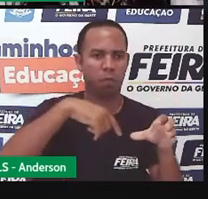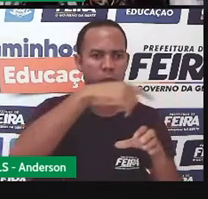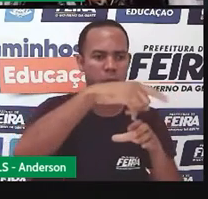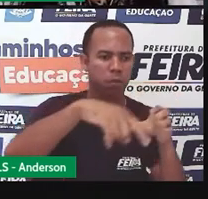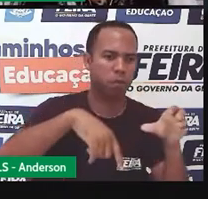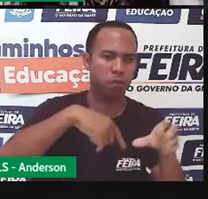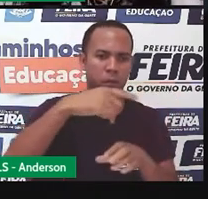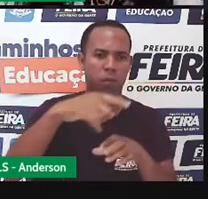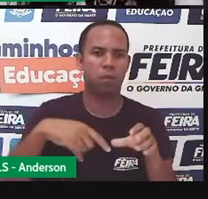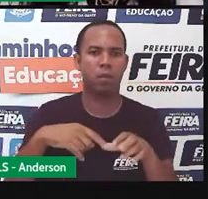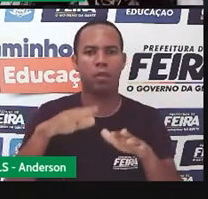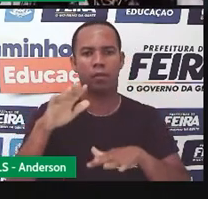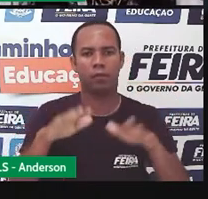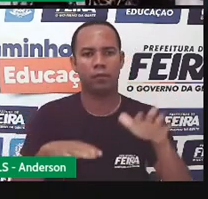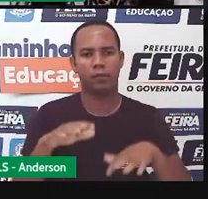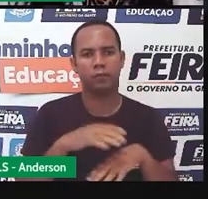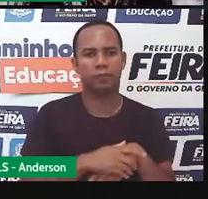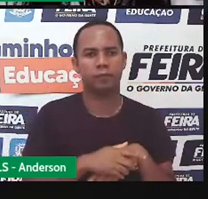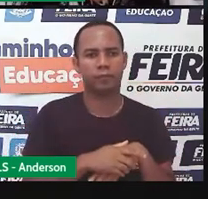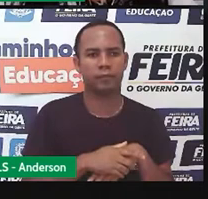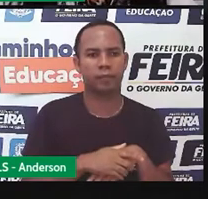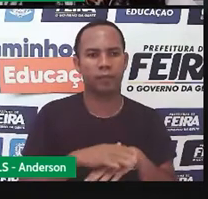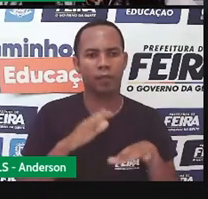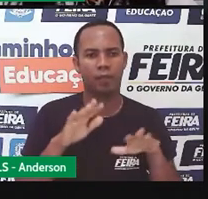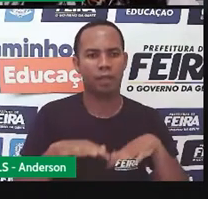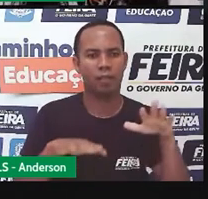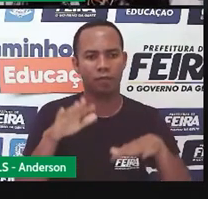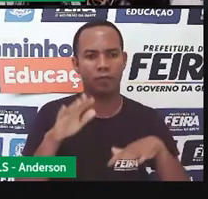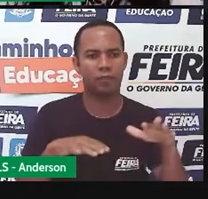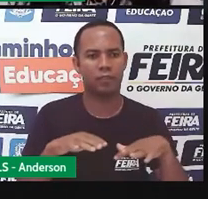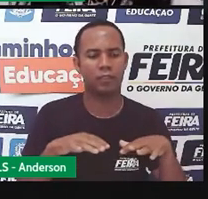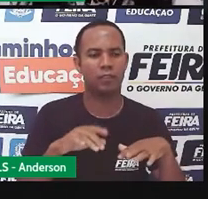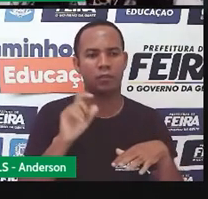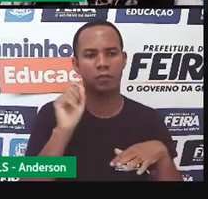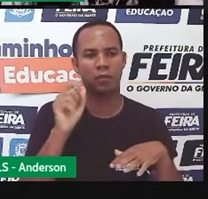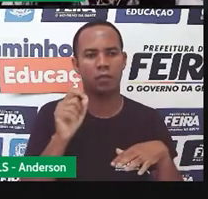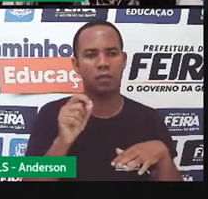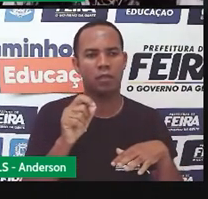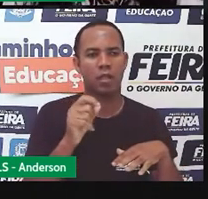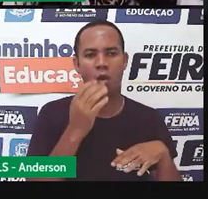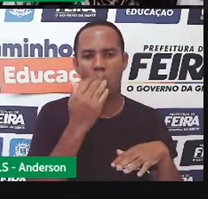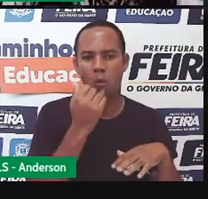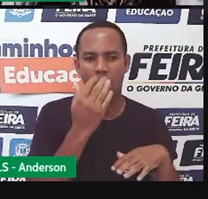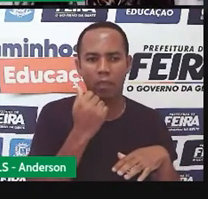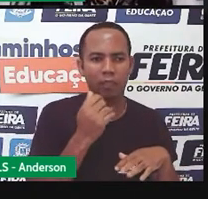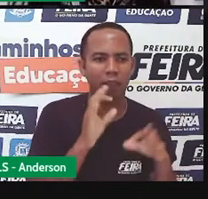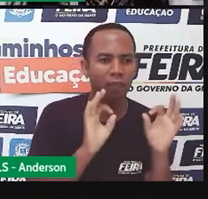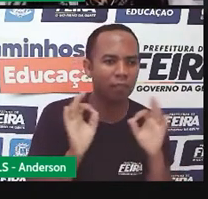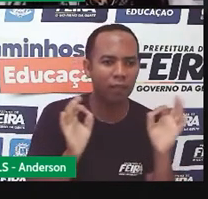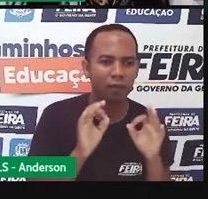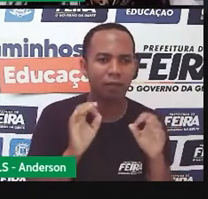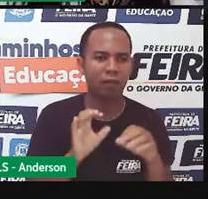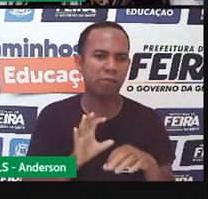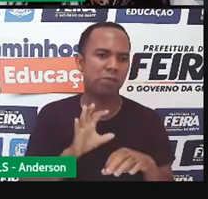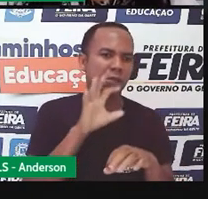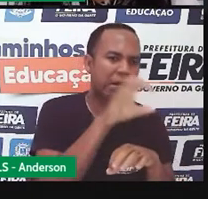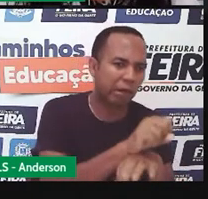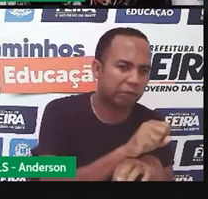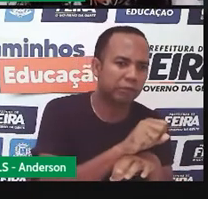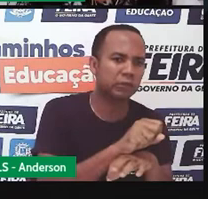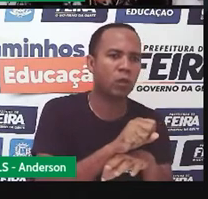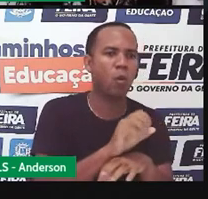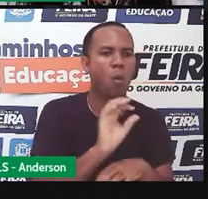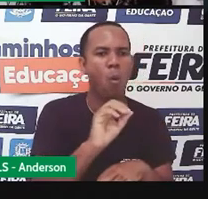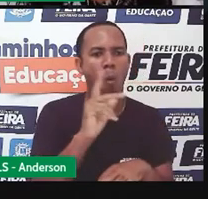a eles, pois, por estarem famintos, acabam atacando quem passa por perto e, muitas vezes,